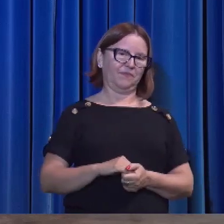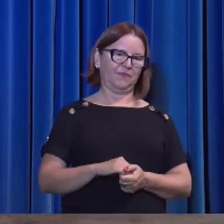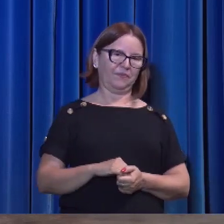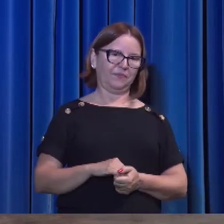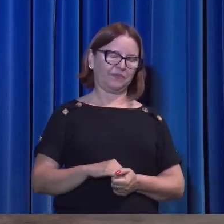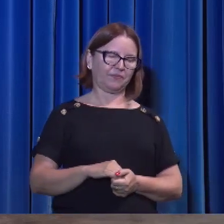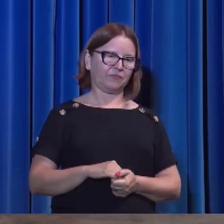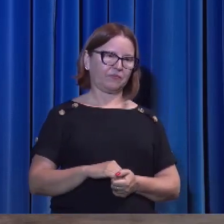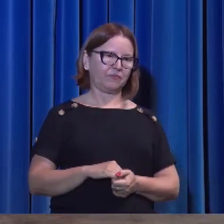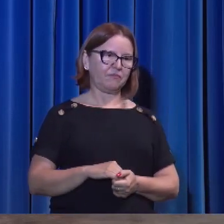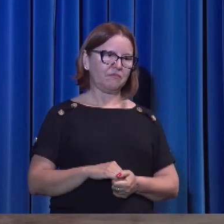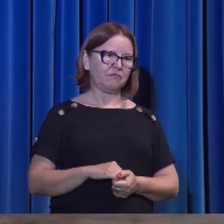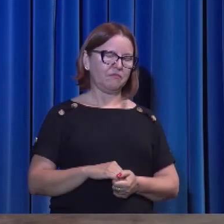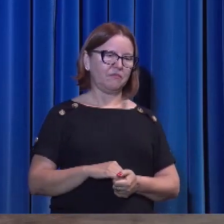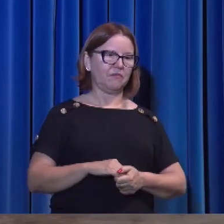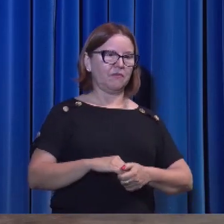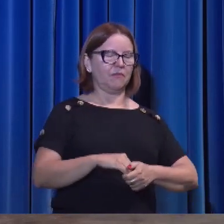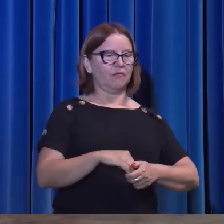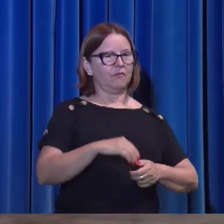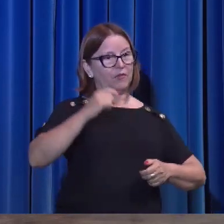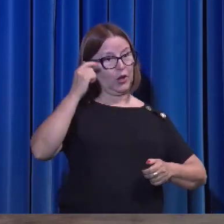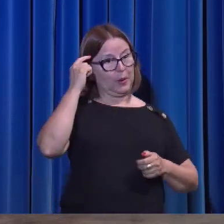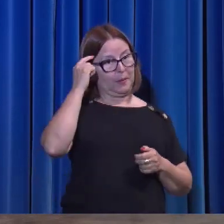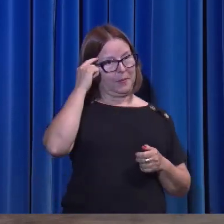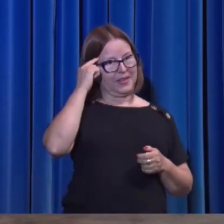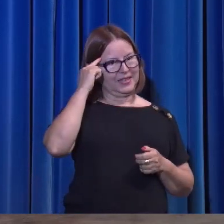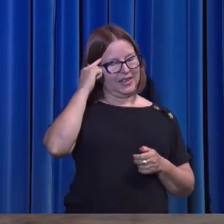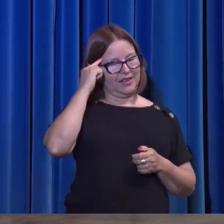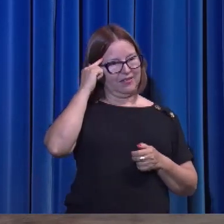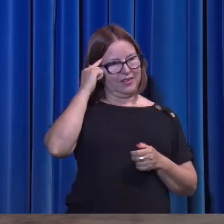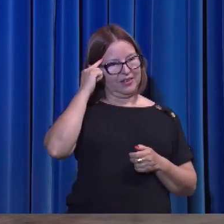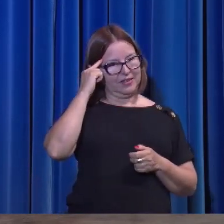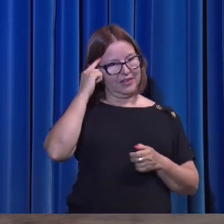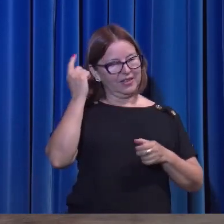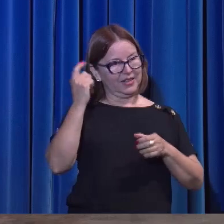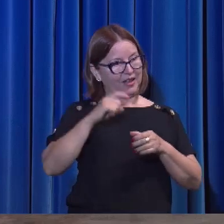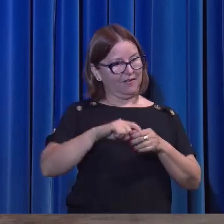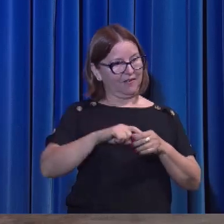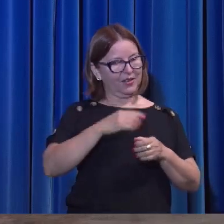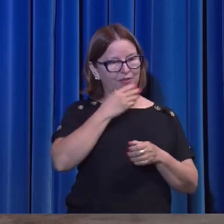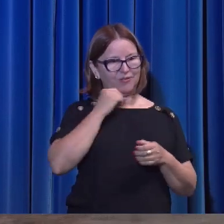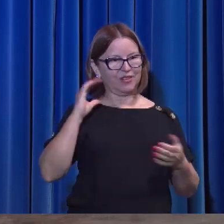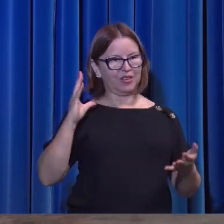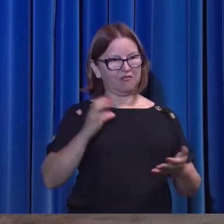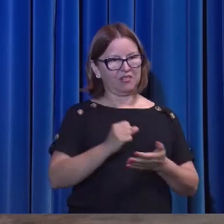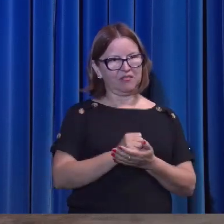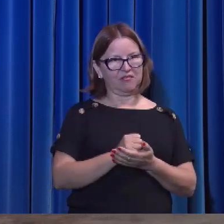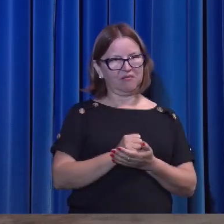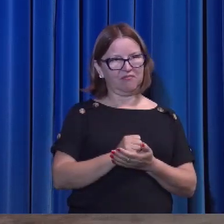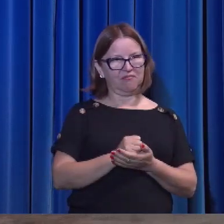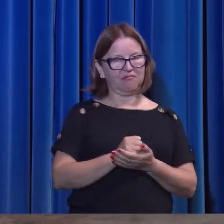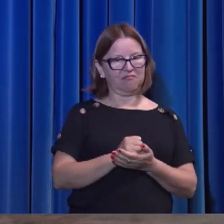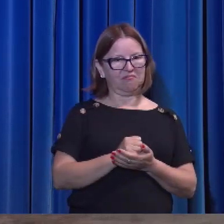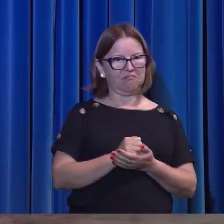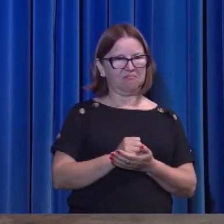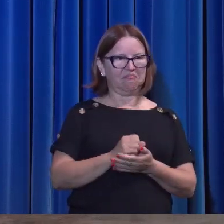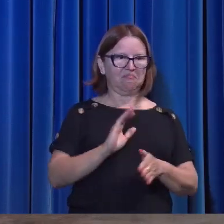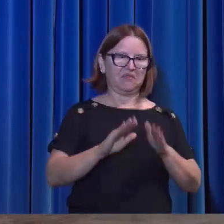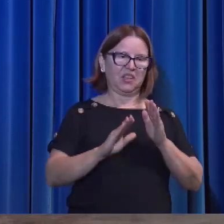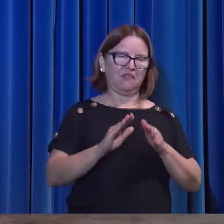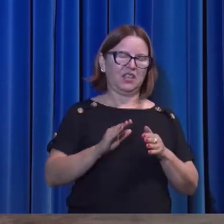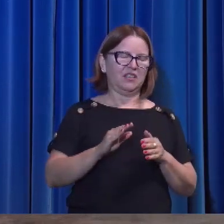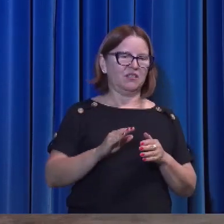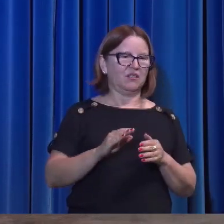Sem dúvida, ele pensava na vinda do Salvador como talvez um César, um imperador, um